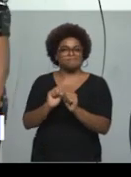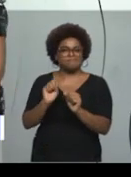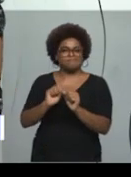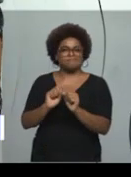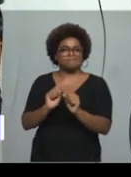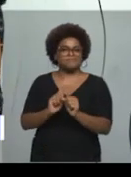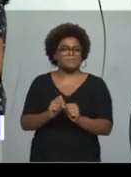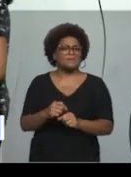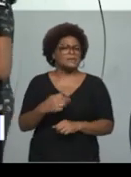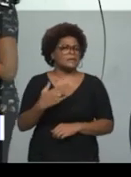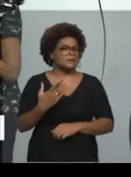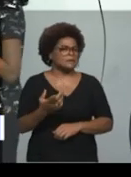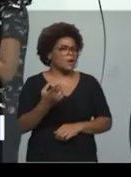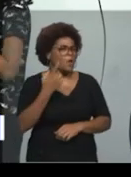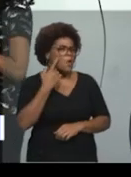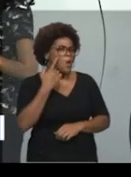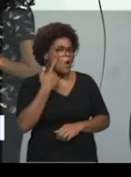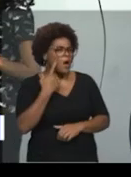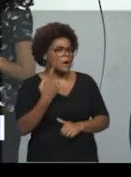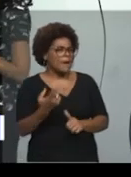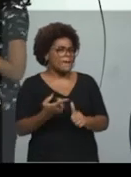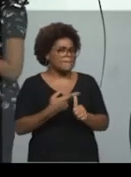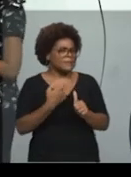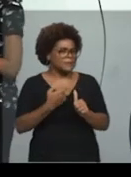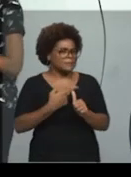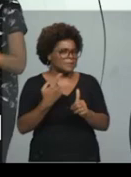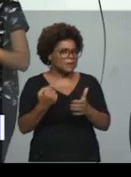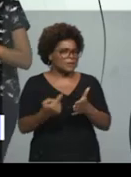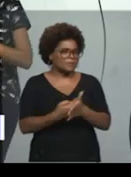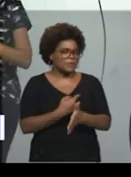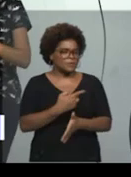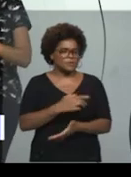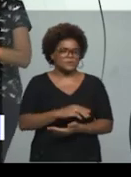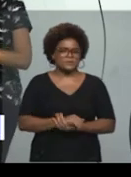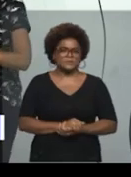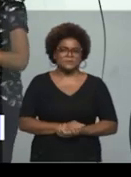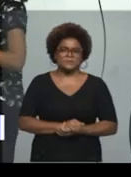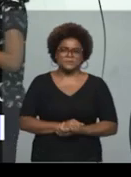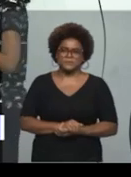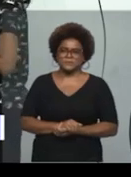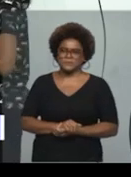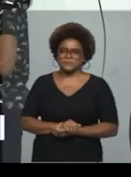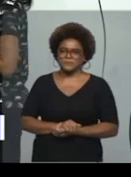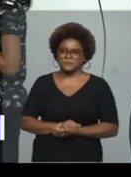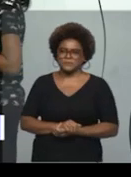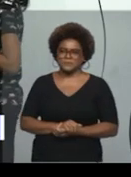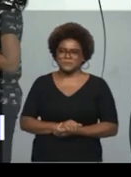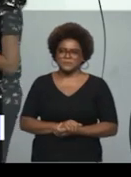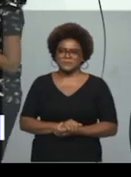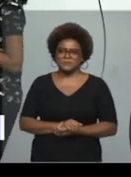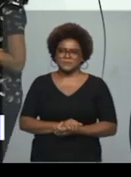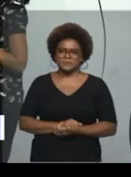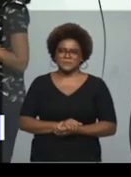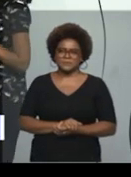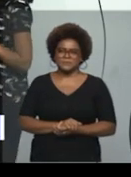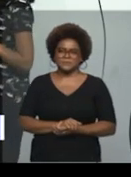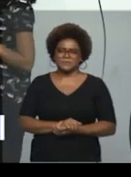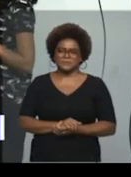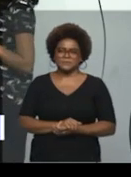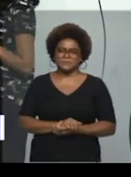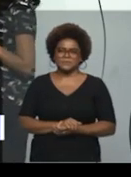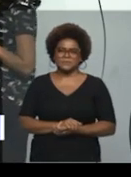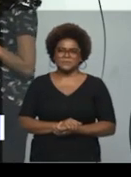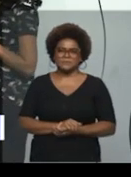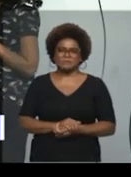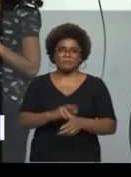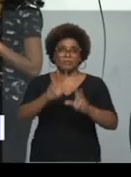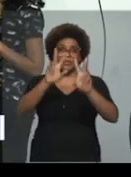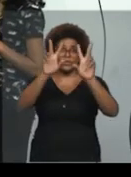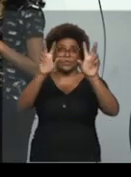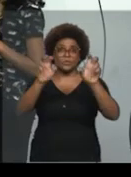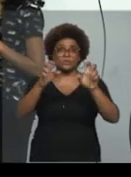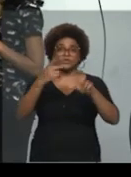primeira questão. Olha, a pergunta é a seguinte, o enunciado é o seguinte. Os processos de interação comunicativa